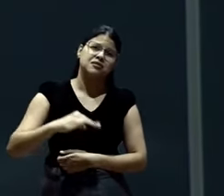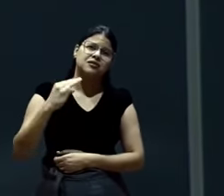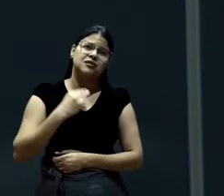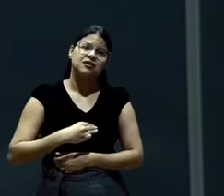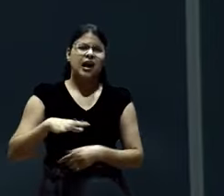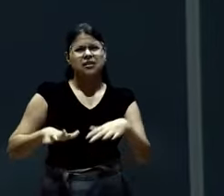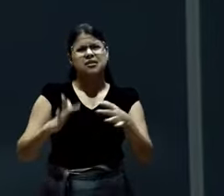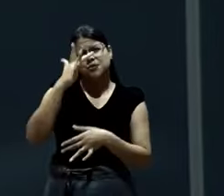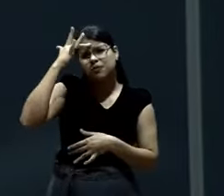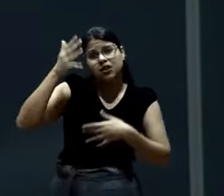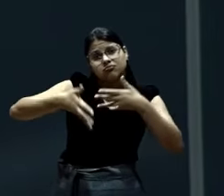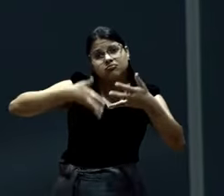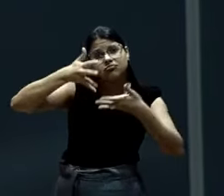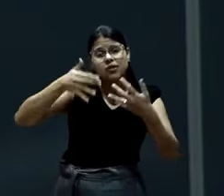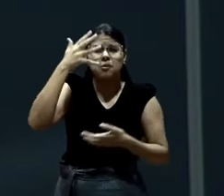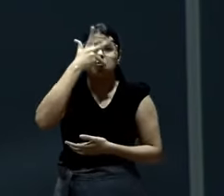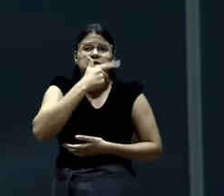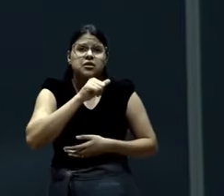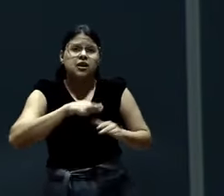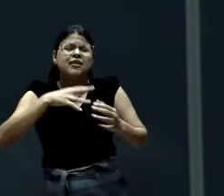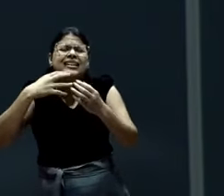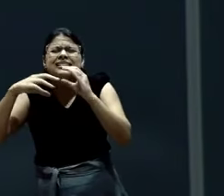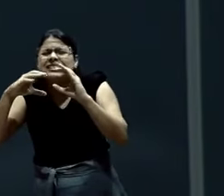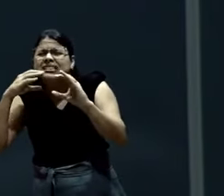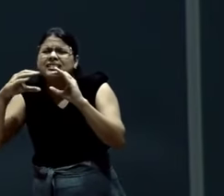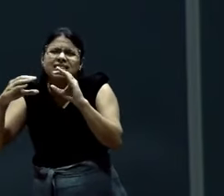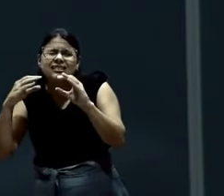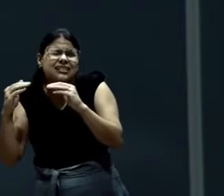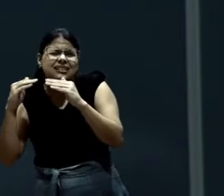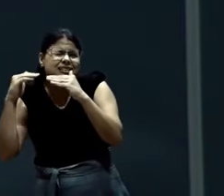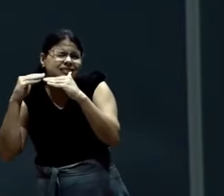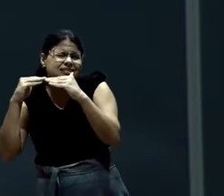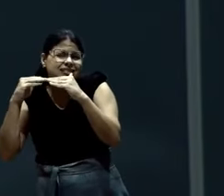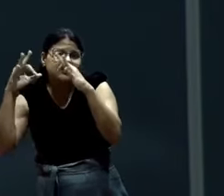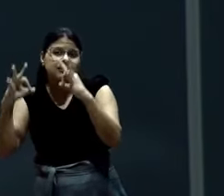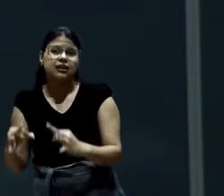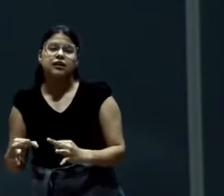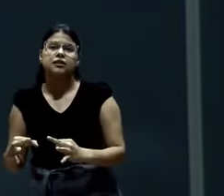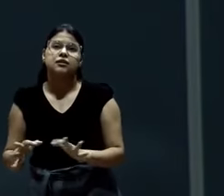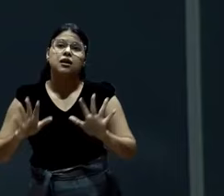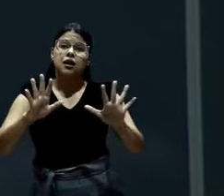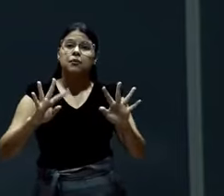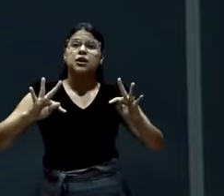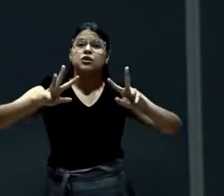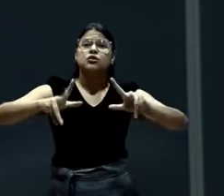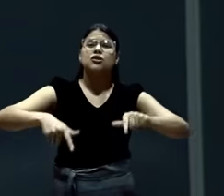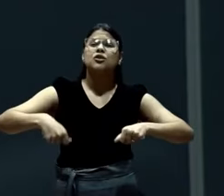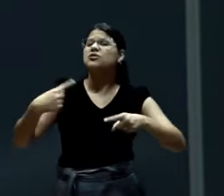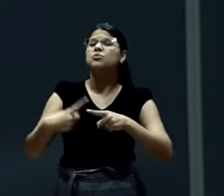fala mais bonitinho. Outro até que canta mais afinadinho. Glória a Deus. Mas tudo isso é pela